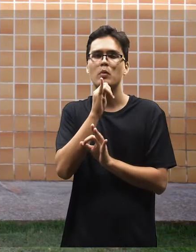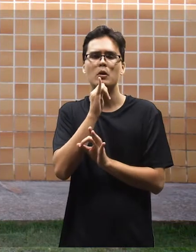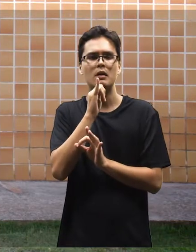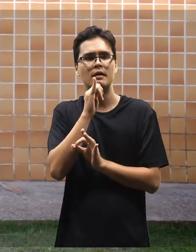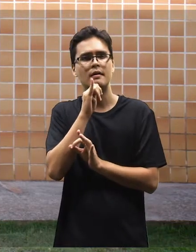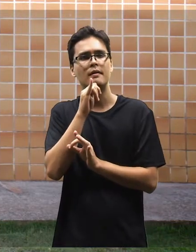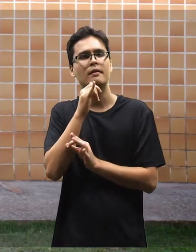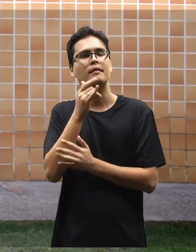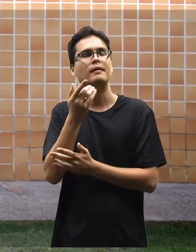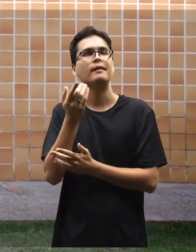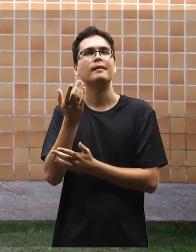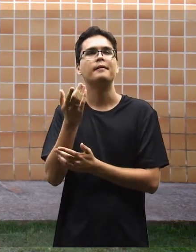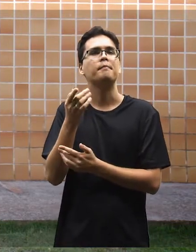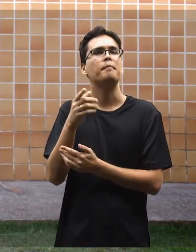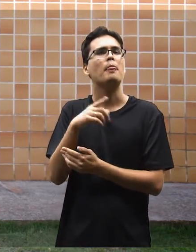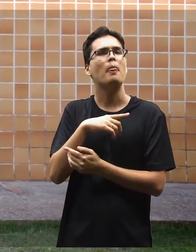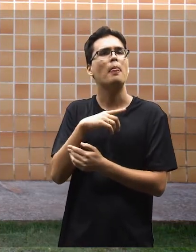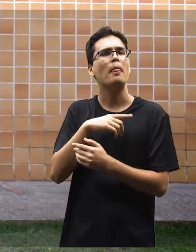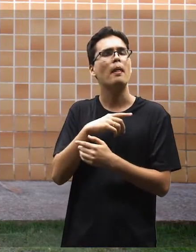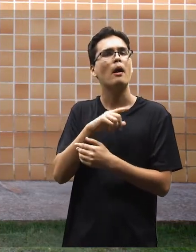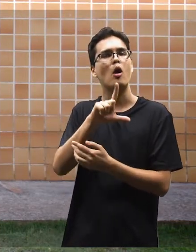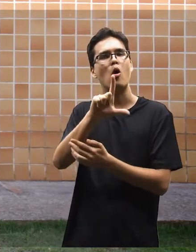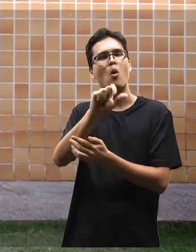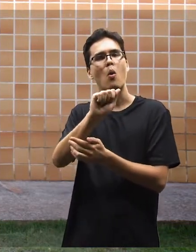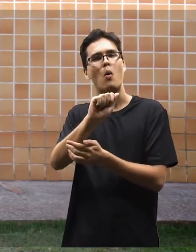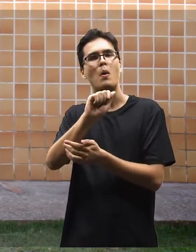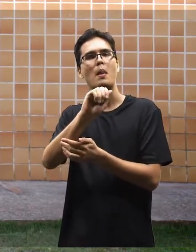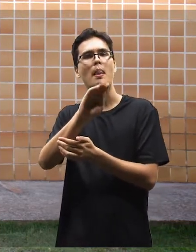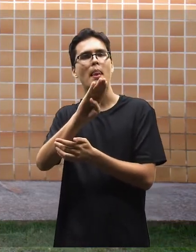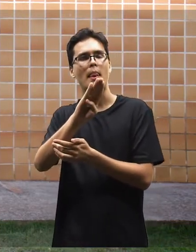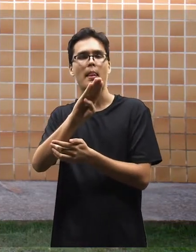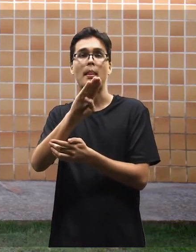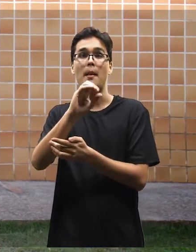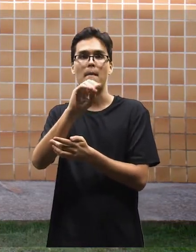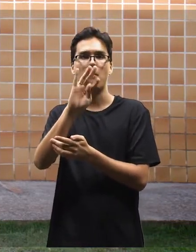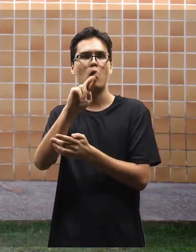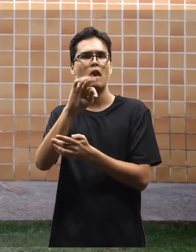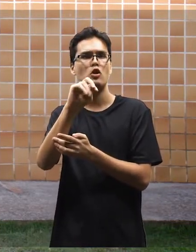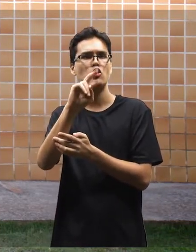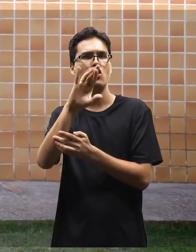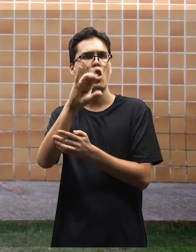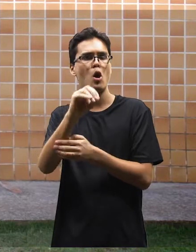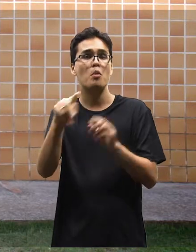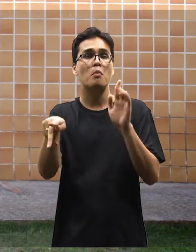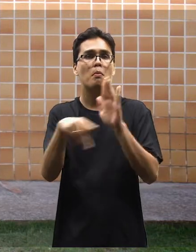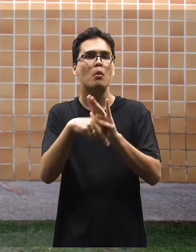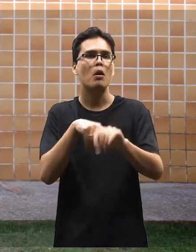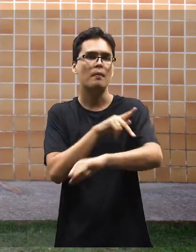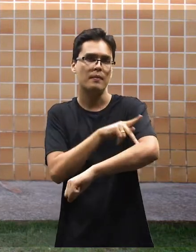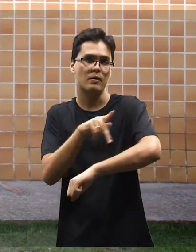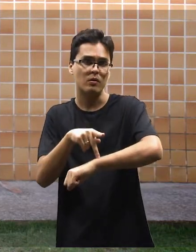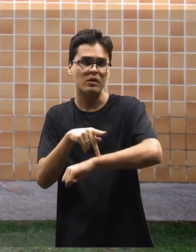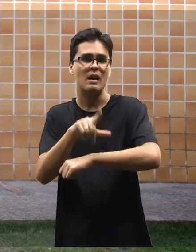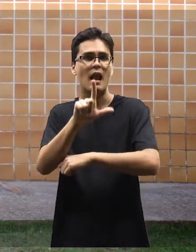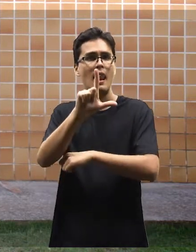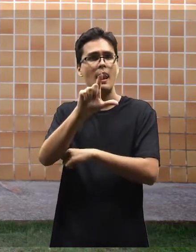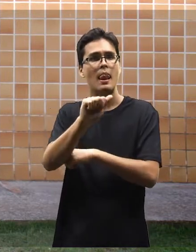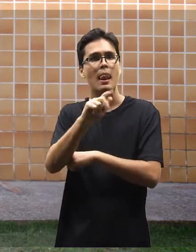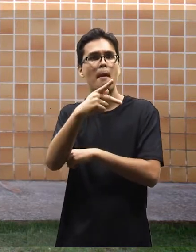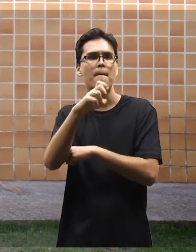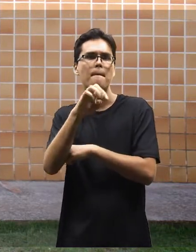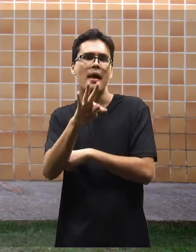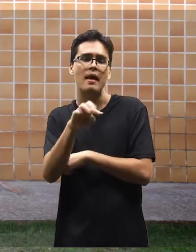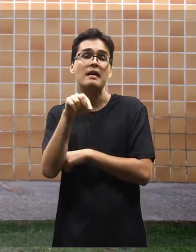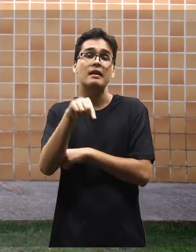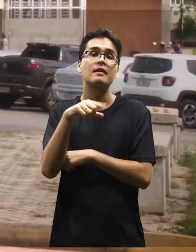Nós temos aqui o nosso laboratório, LAPED, que é o Laboratório de Pedagogia, e ali, sim, a gente